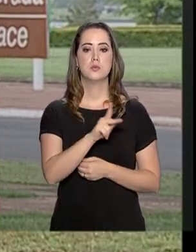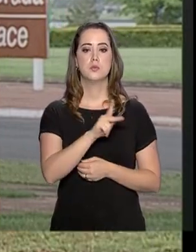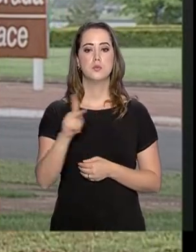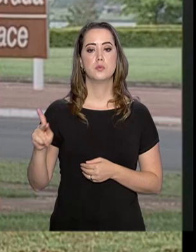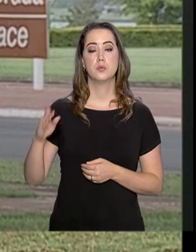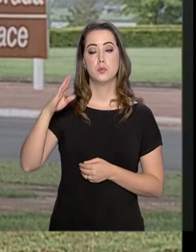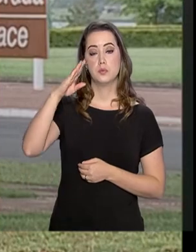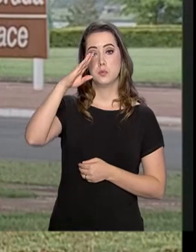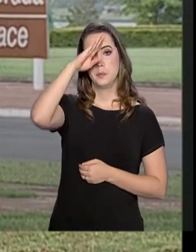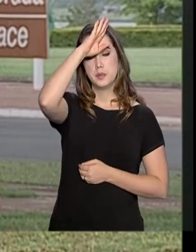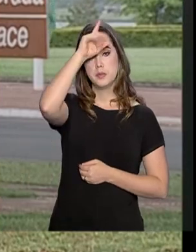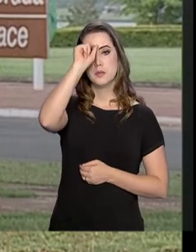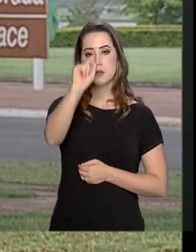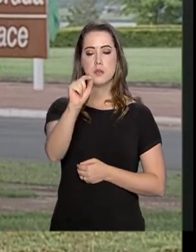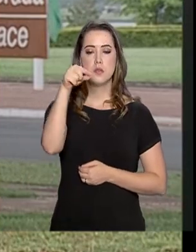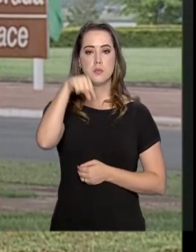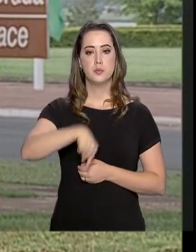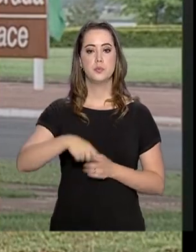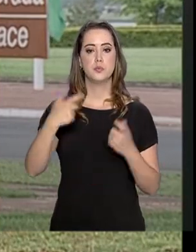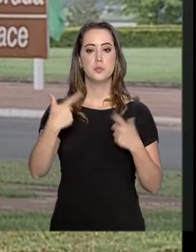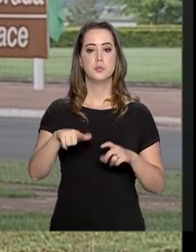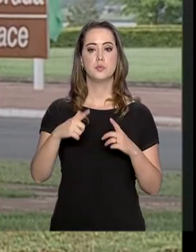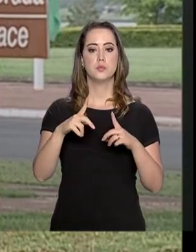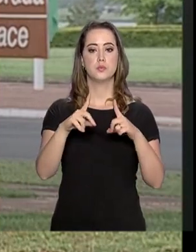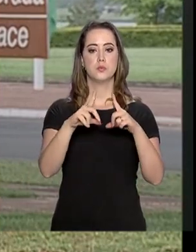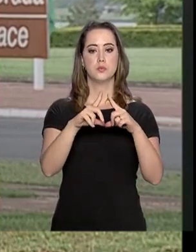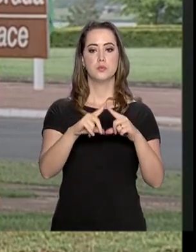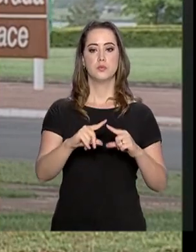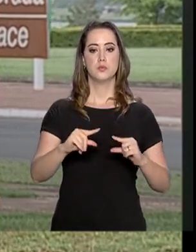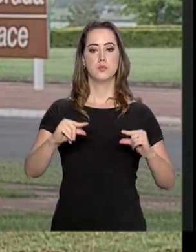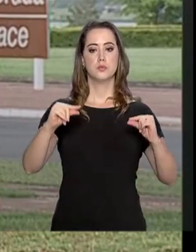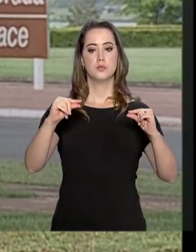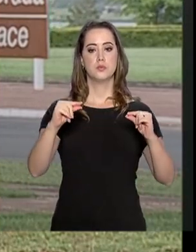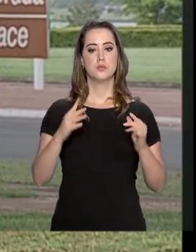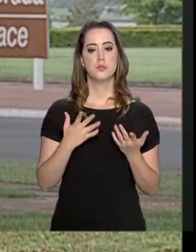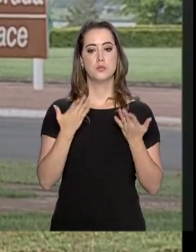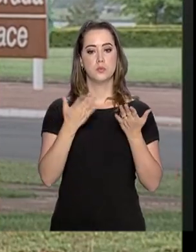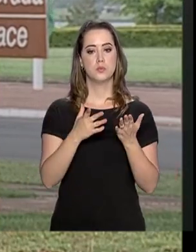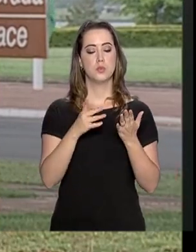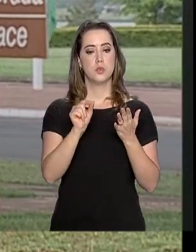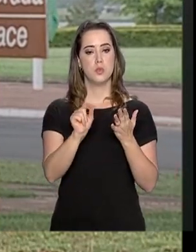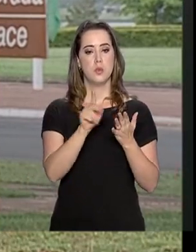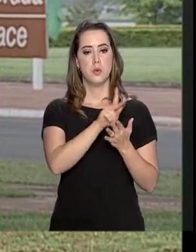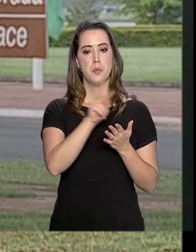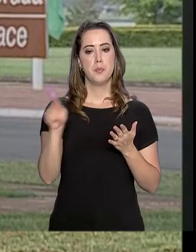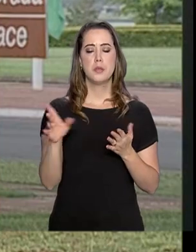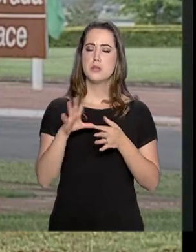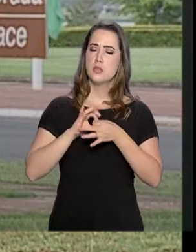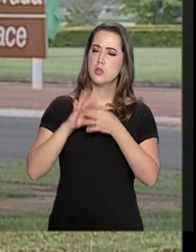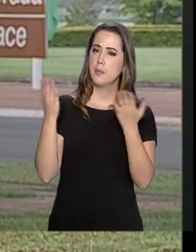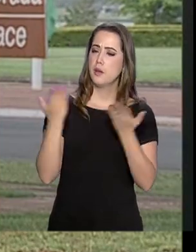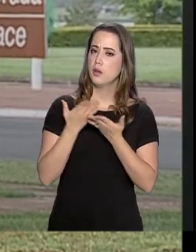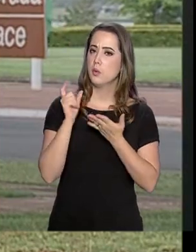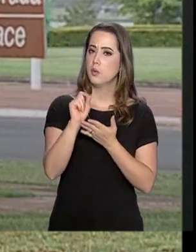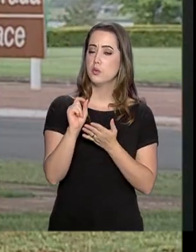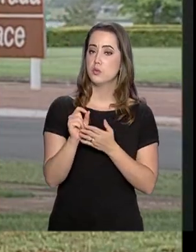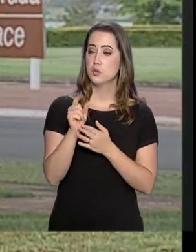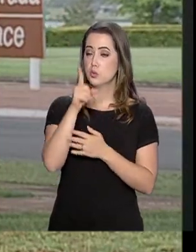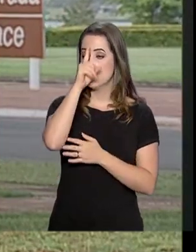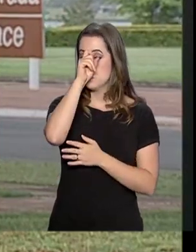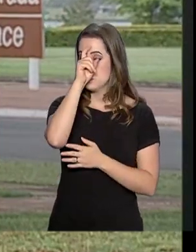presidente Jair Bolsonaro aqui no Palácio da Alvorada. O presidente foi liberado hoje da